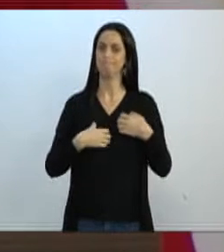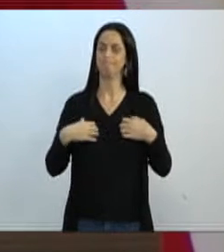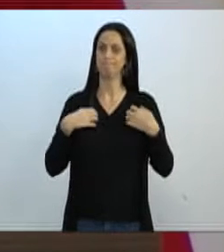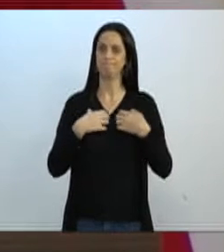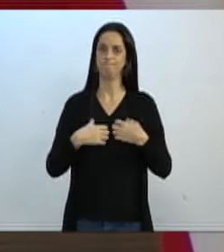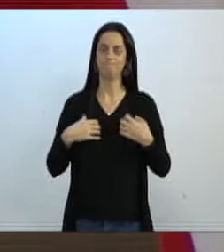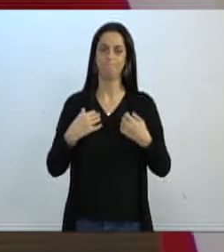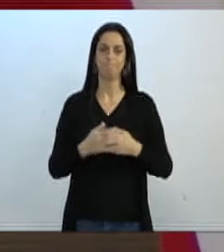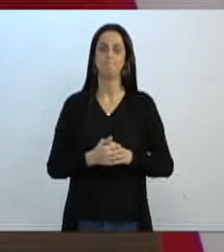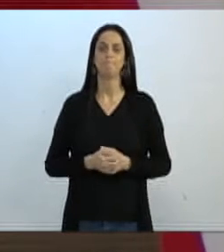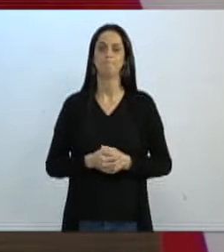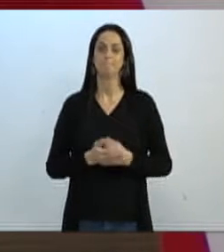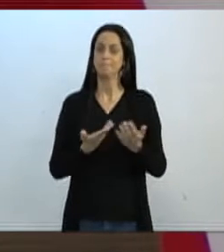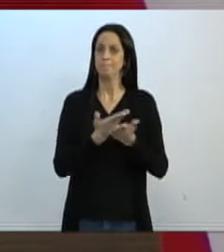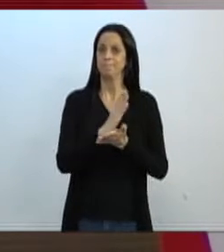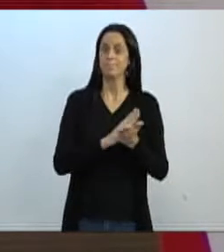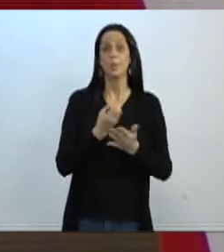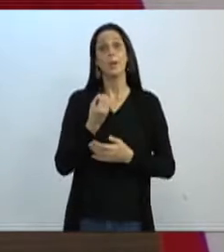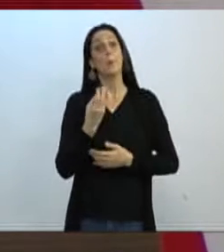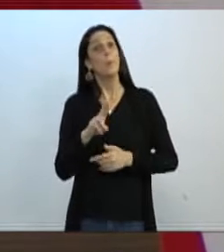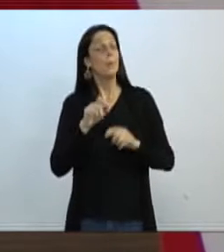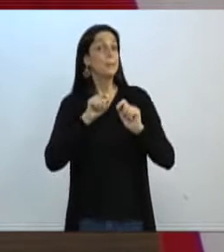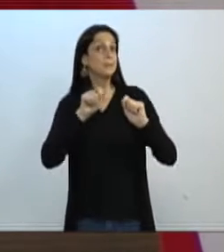aliás, ou dos seus assessores.